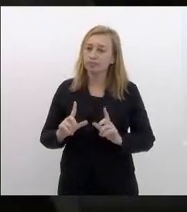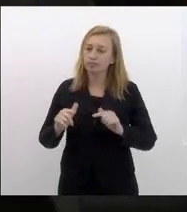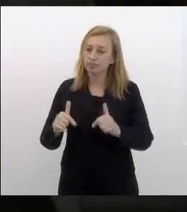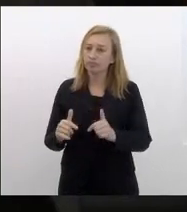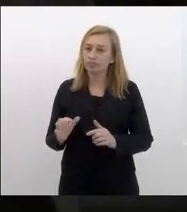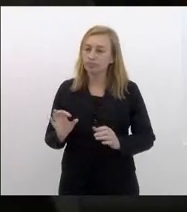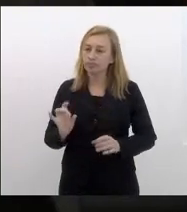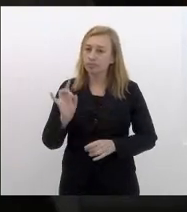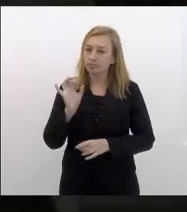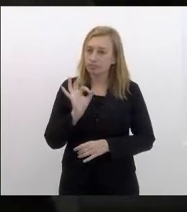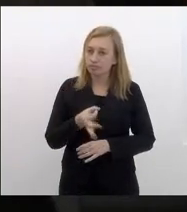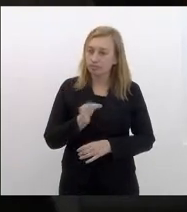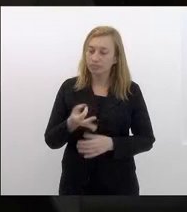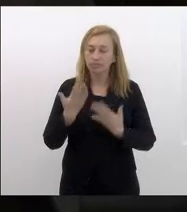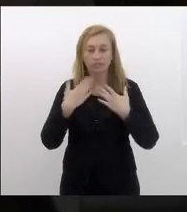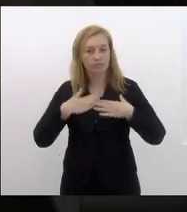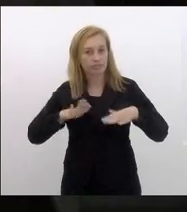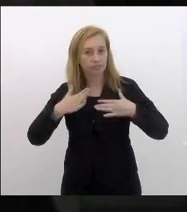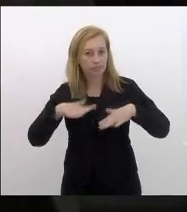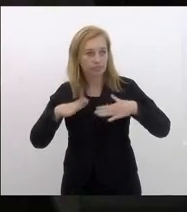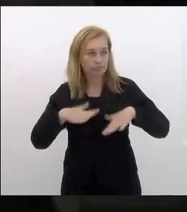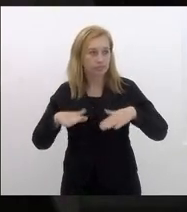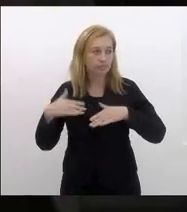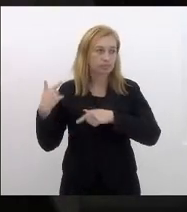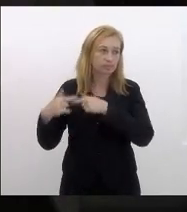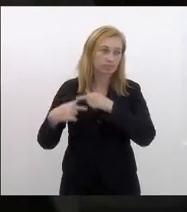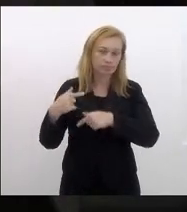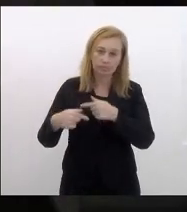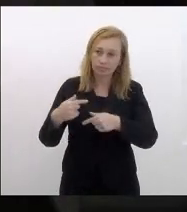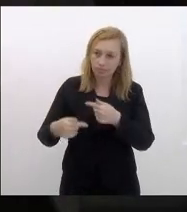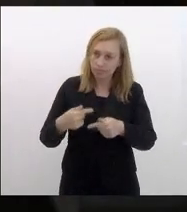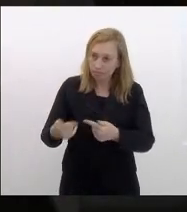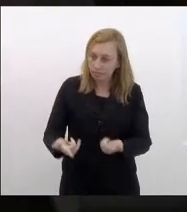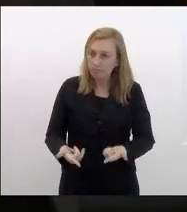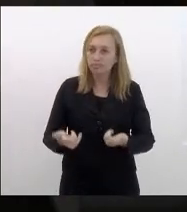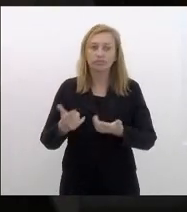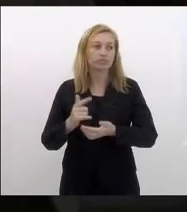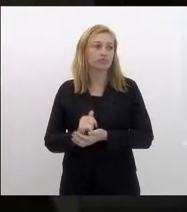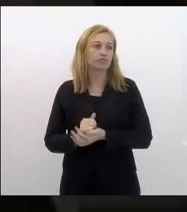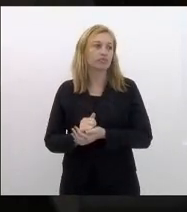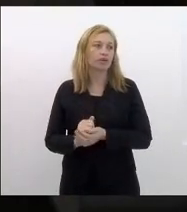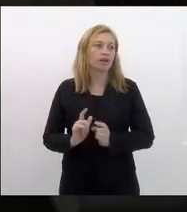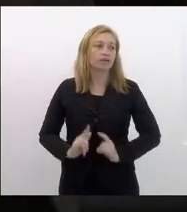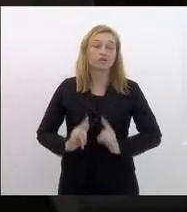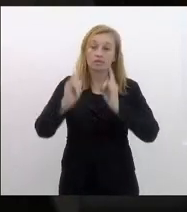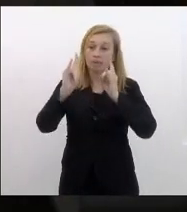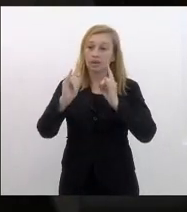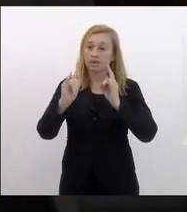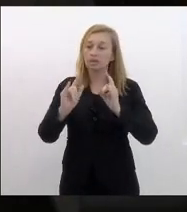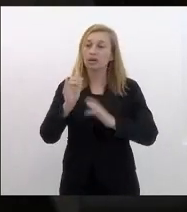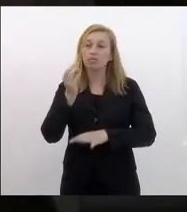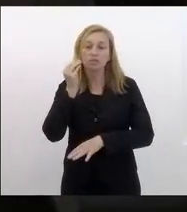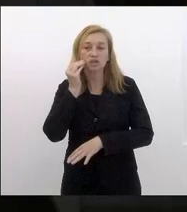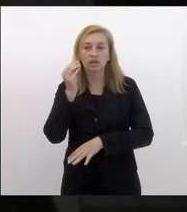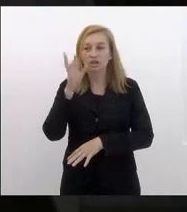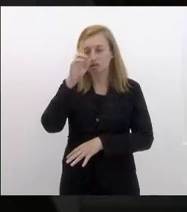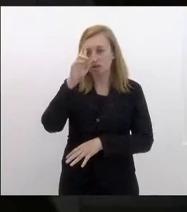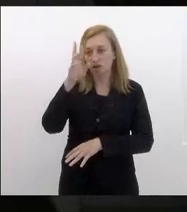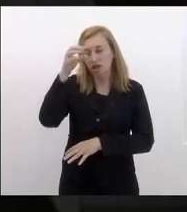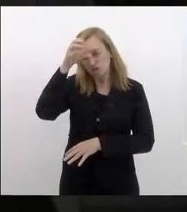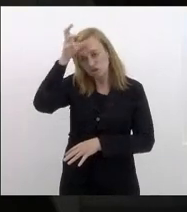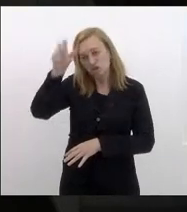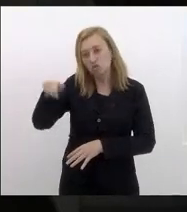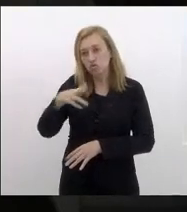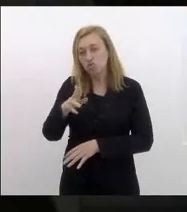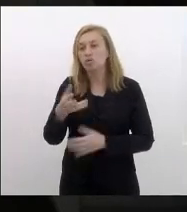sessão para que haja tranquilidade nas relações institucionais em relação a esse prédio e na oportunidade Tia Ju eu quero